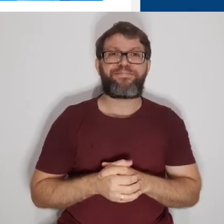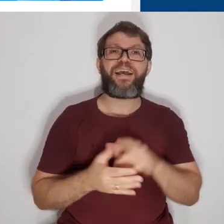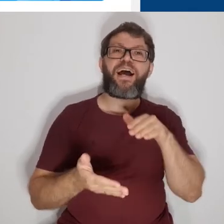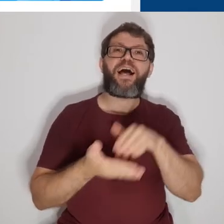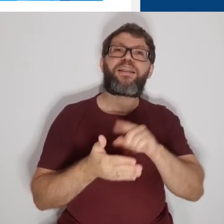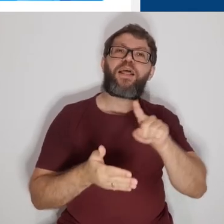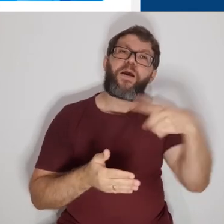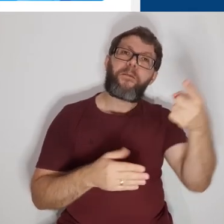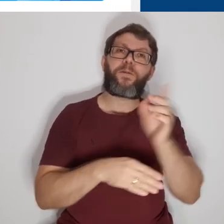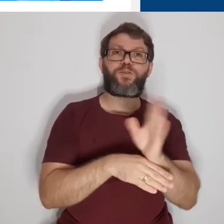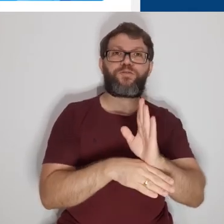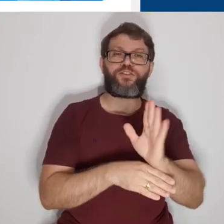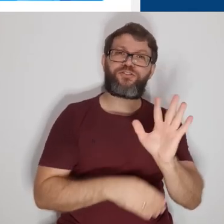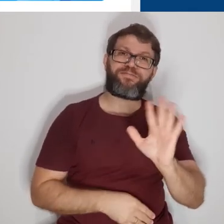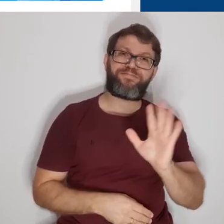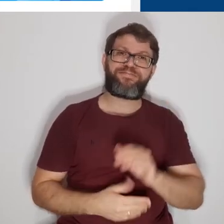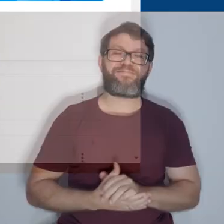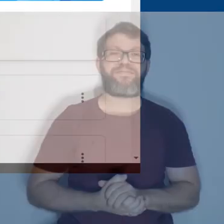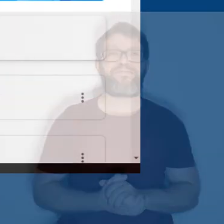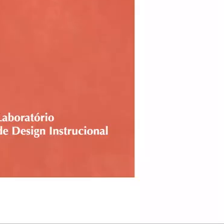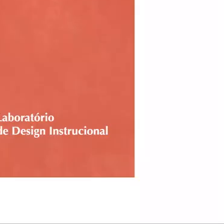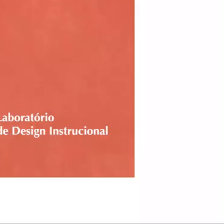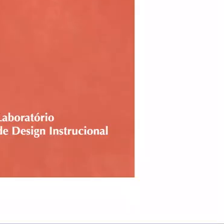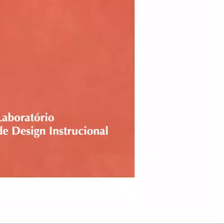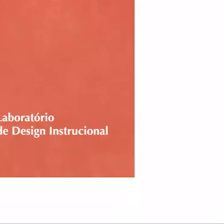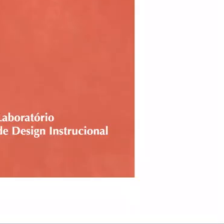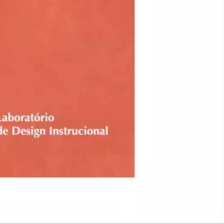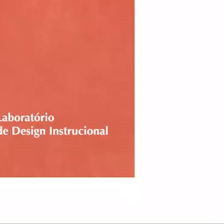possibilidades. Até o próximo vídeo!